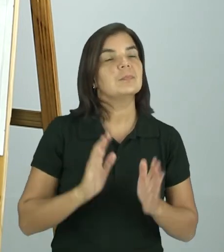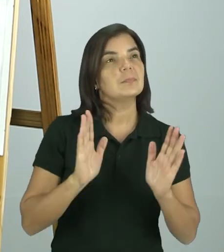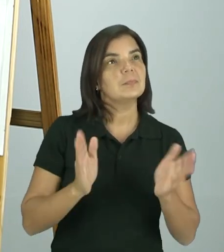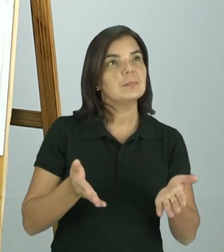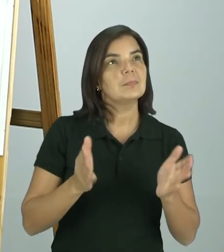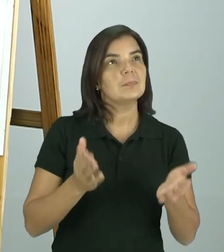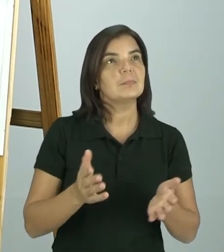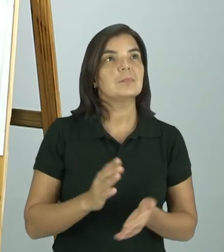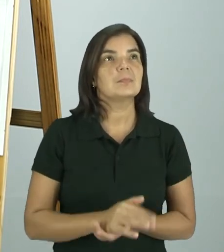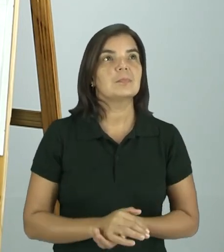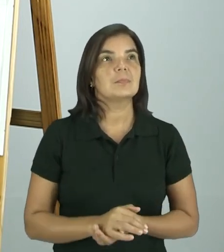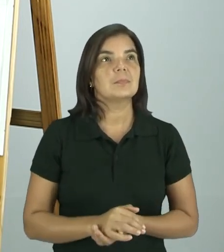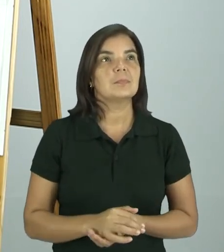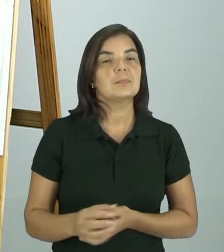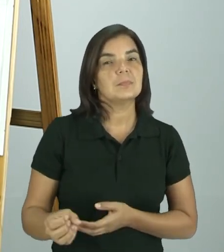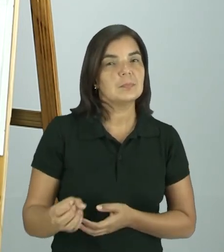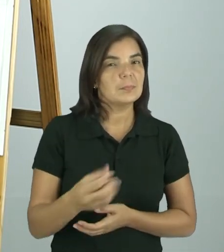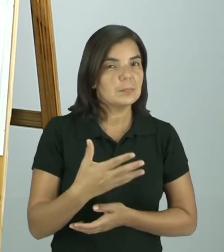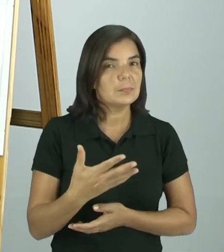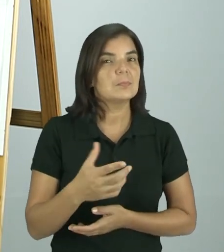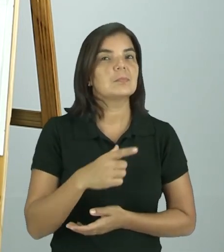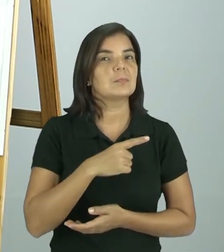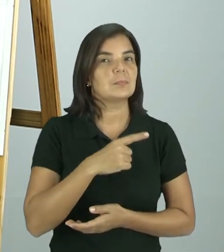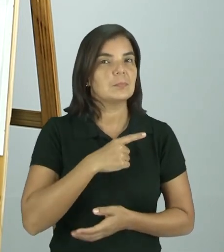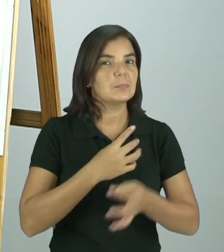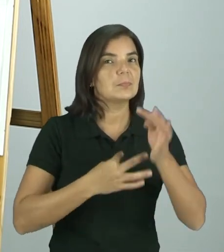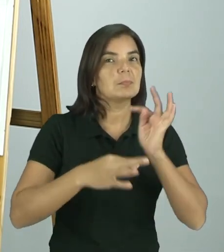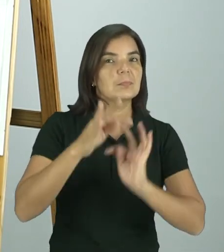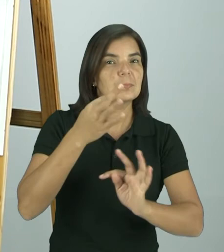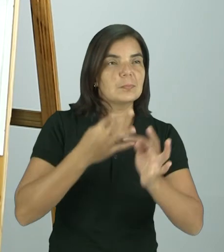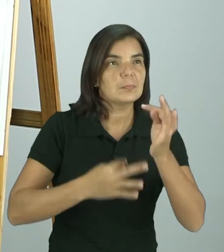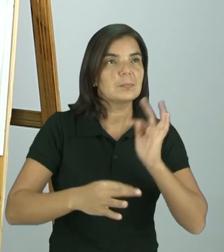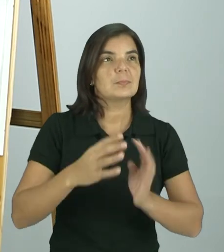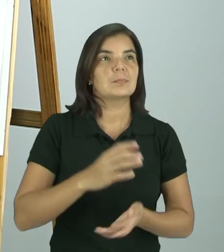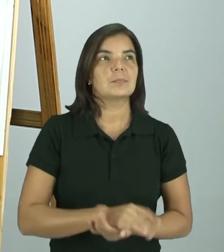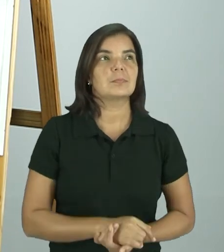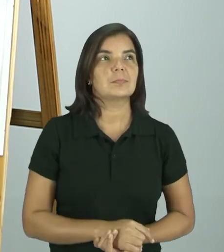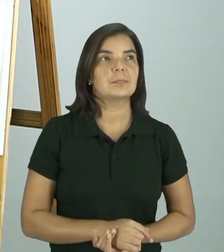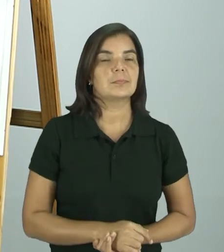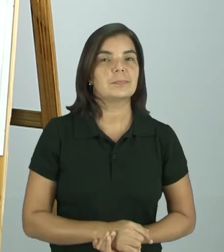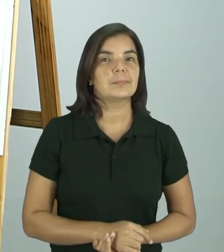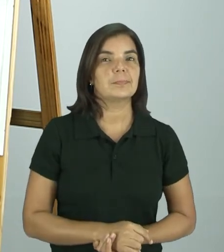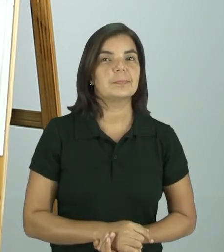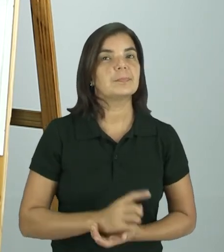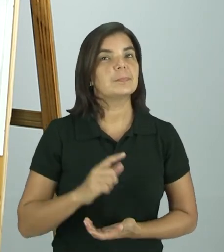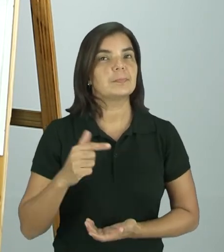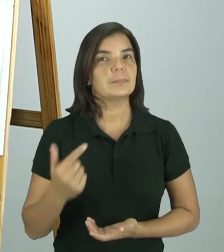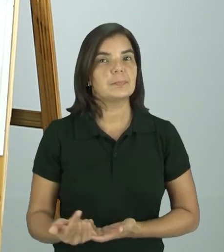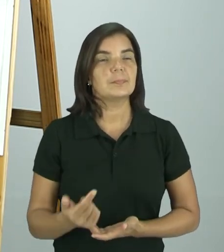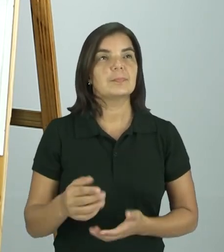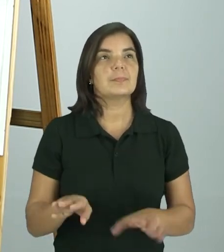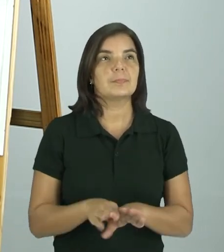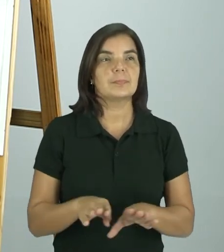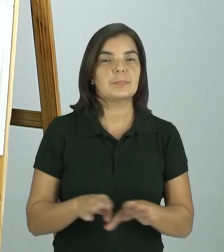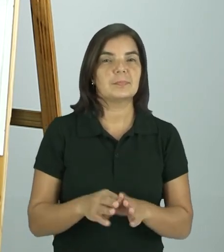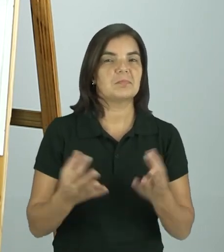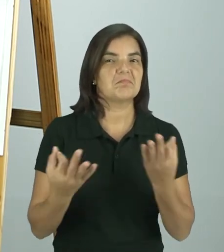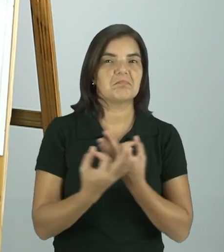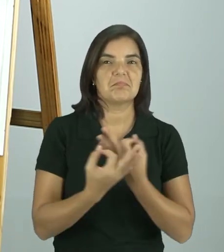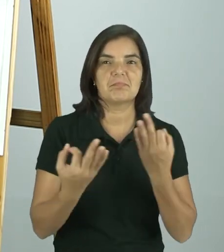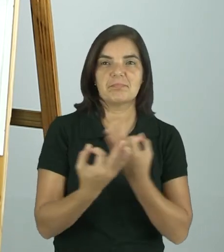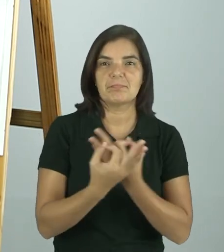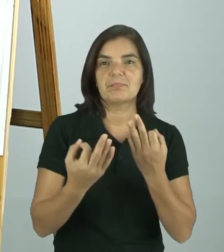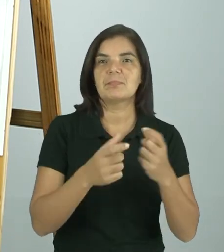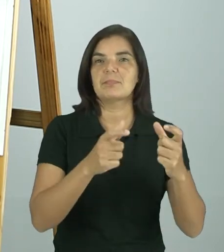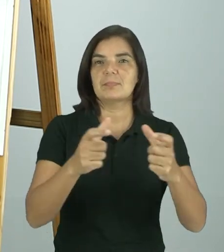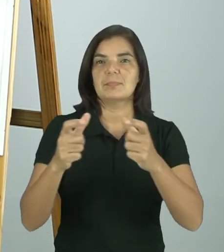estava mais atualizado, já tinha mais tecnologia. E essa, então, está excelente, né?